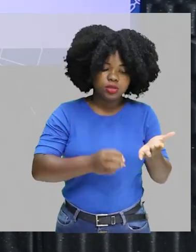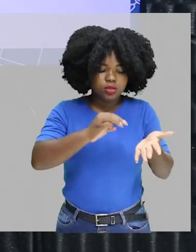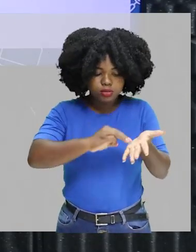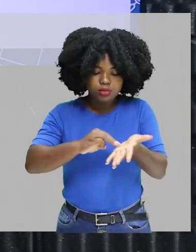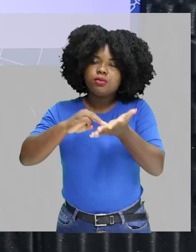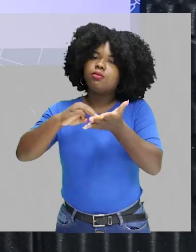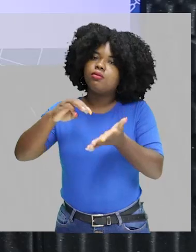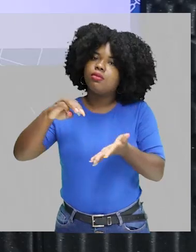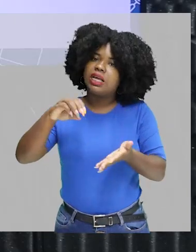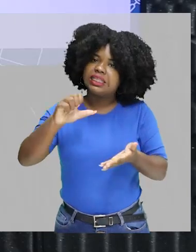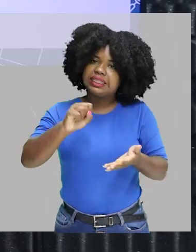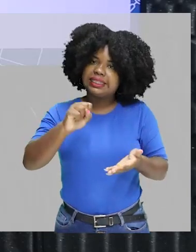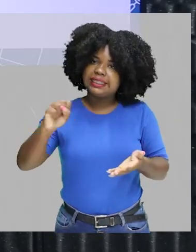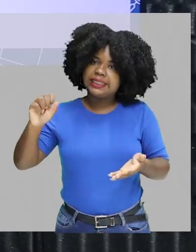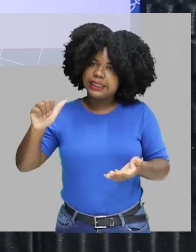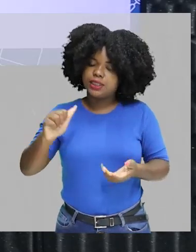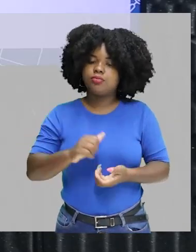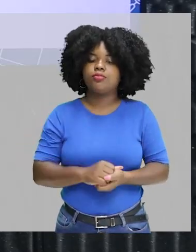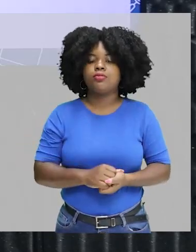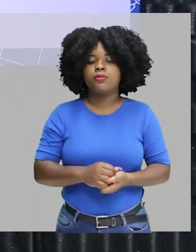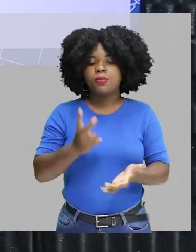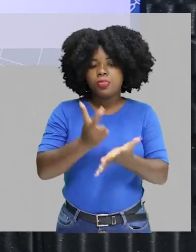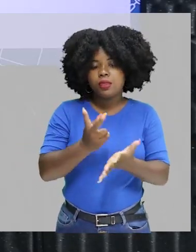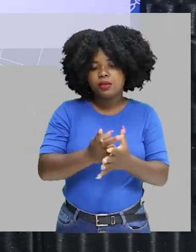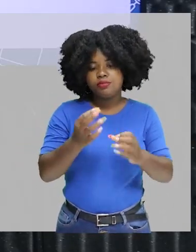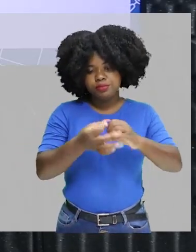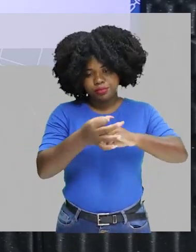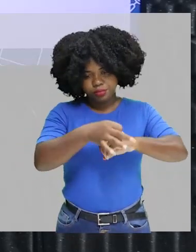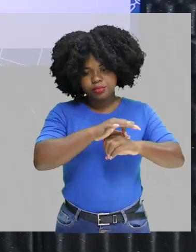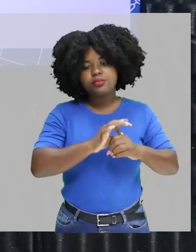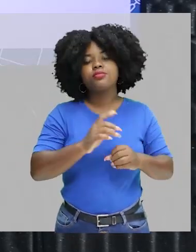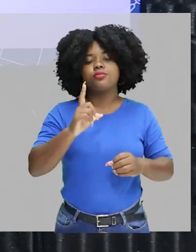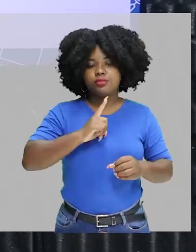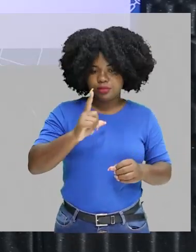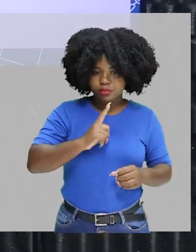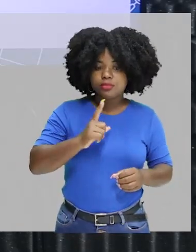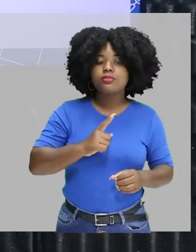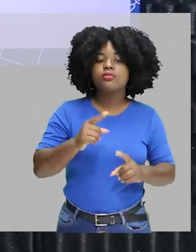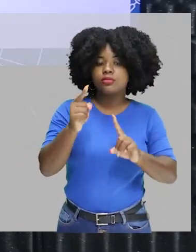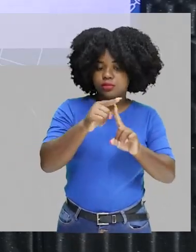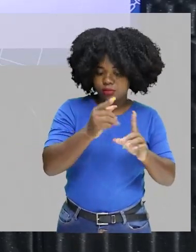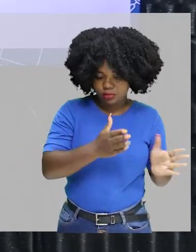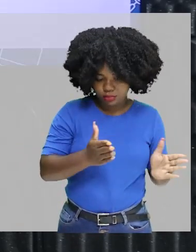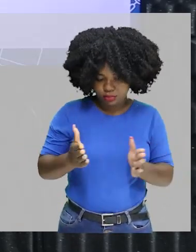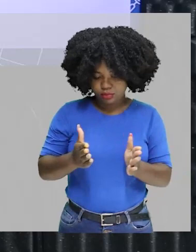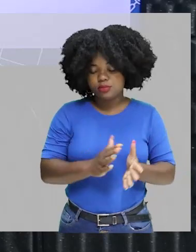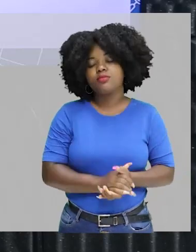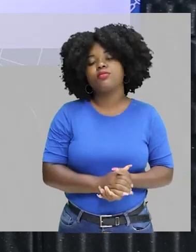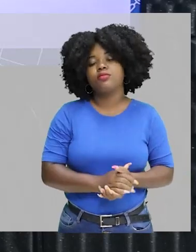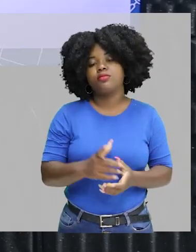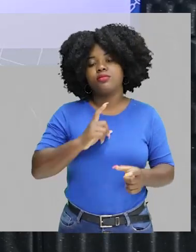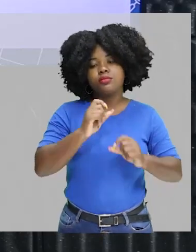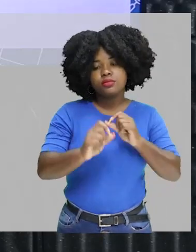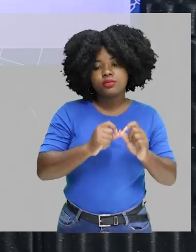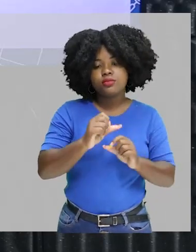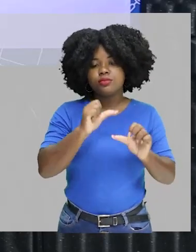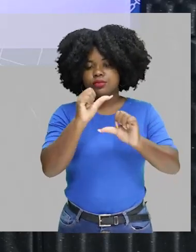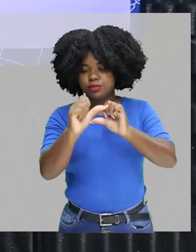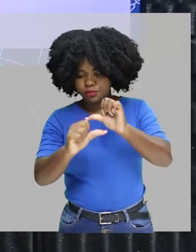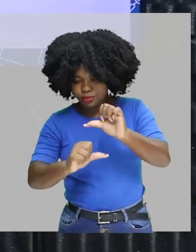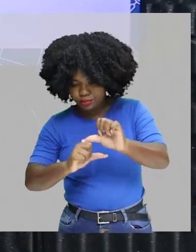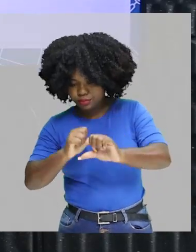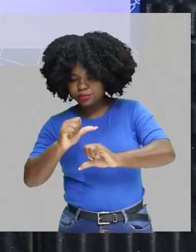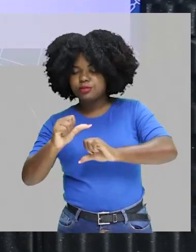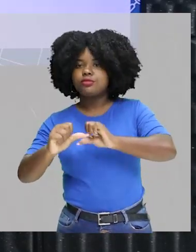átomo ele vai emitir radiação ou sofrer essa desintegração, então ele vai sofrer uma transformação.